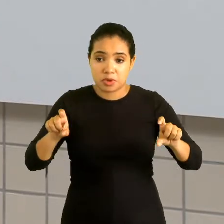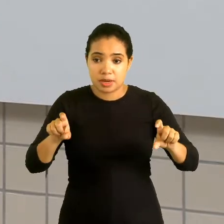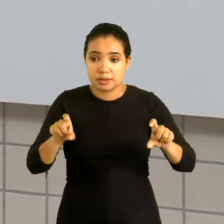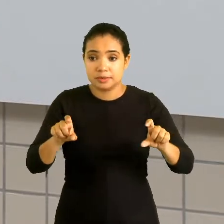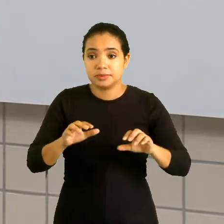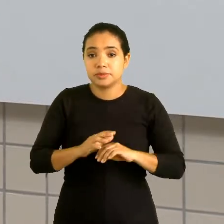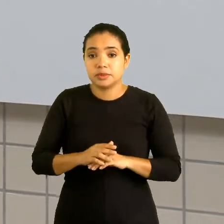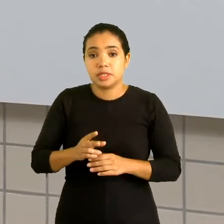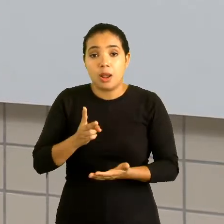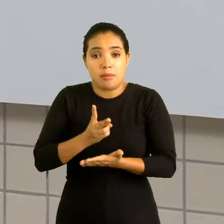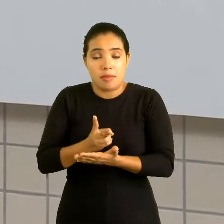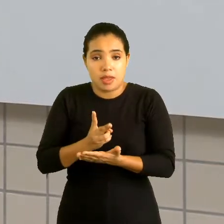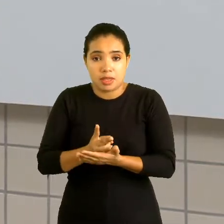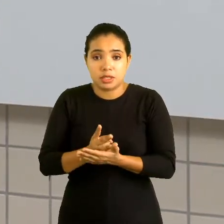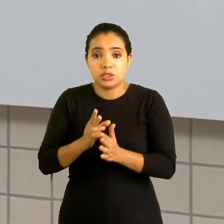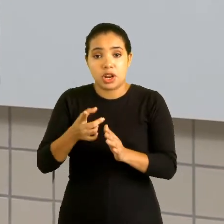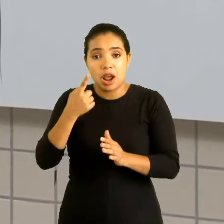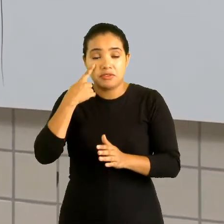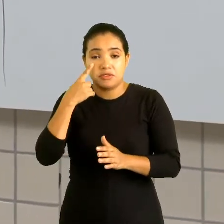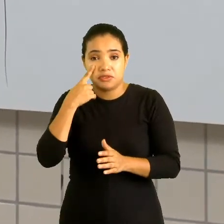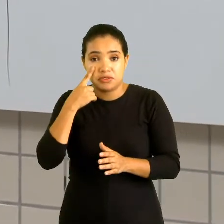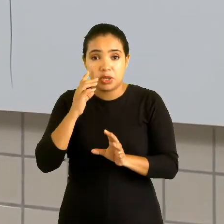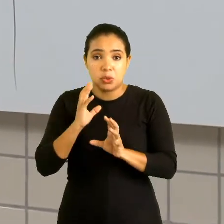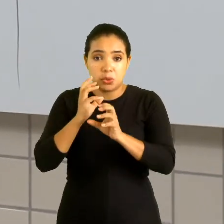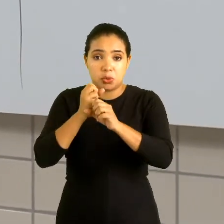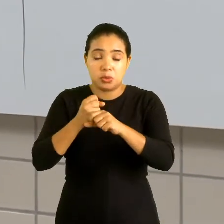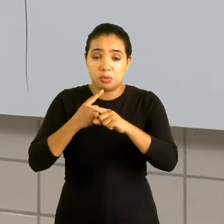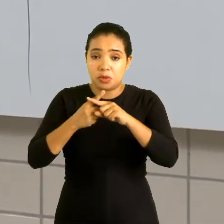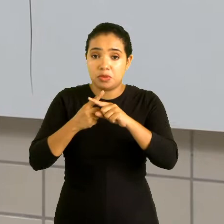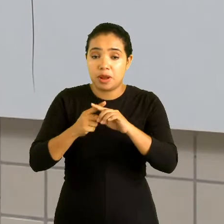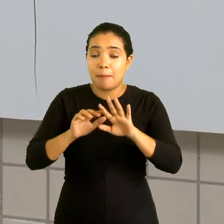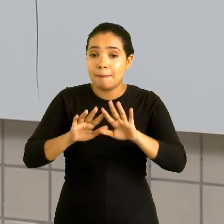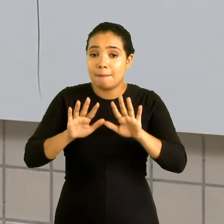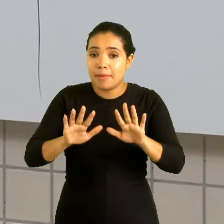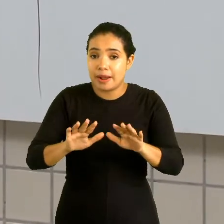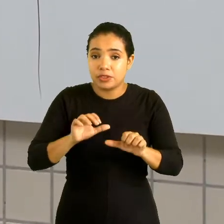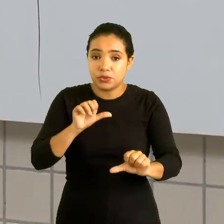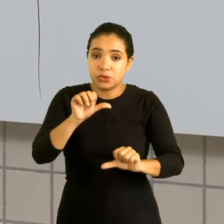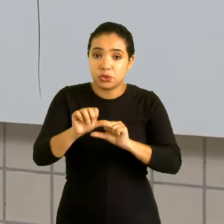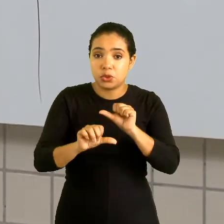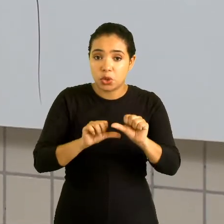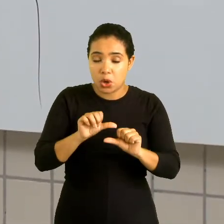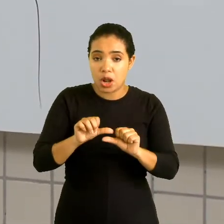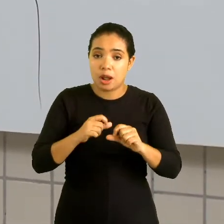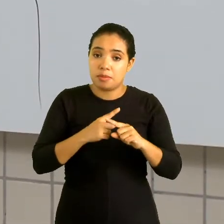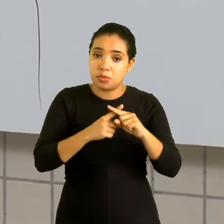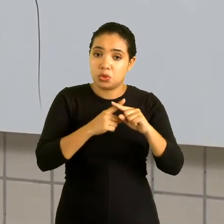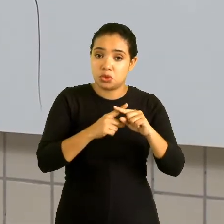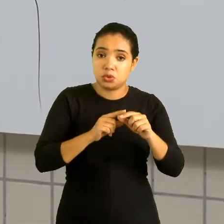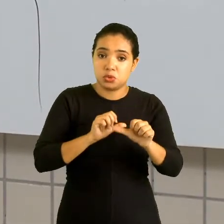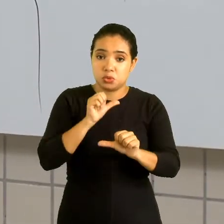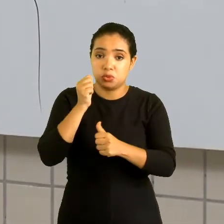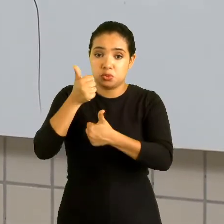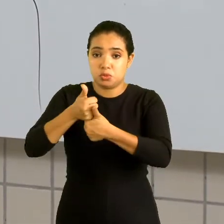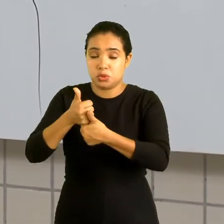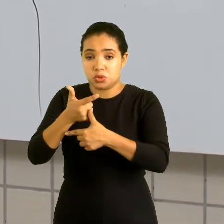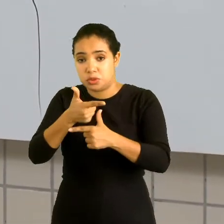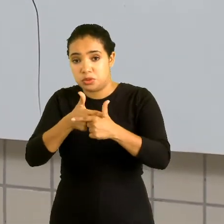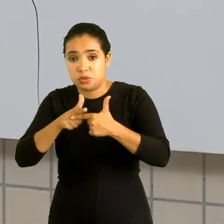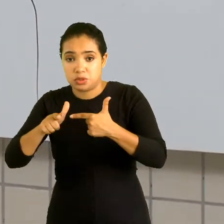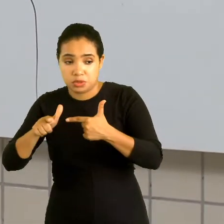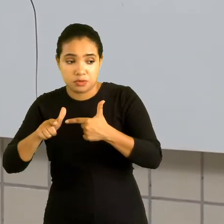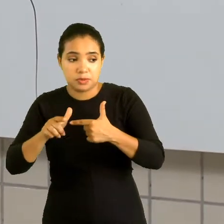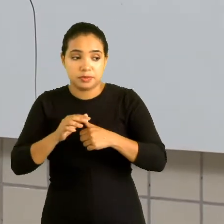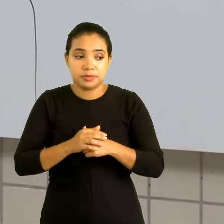o mesmo procedimento que a gente viu lá na multiplicação, só que agora eu vou trocar a multiplicação pela divisão. Então eu